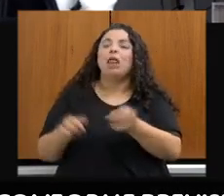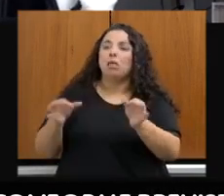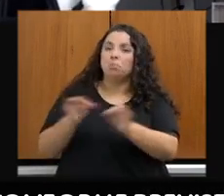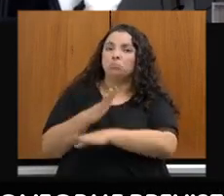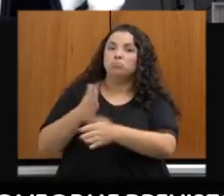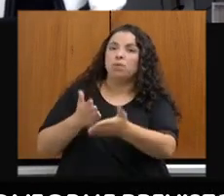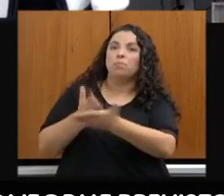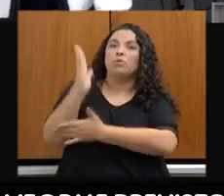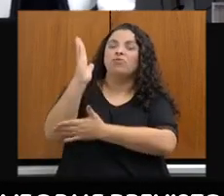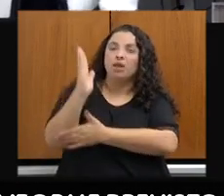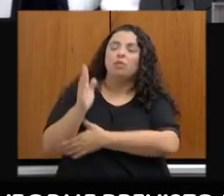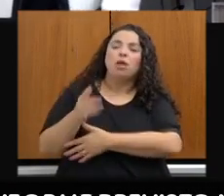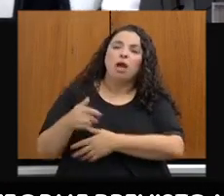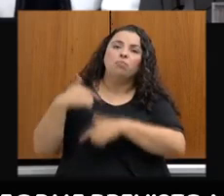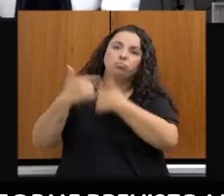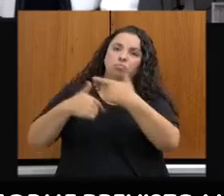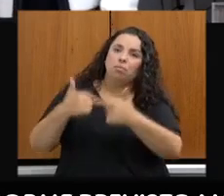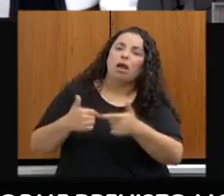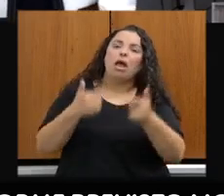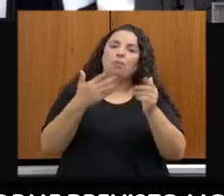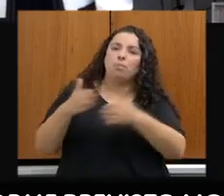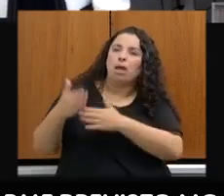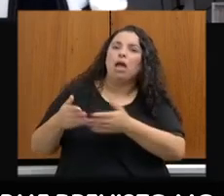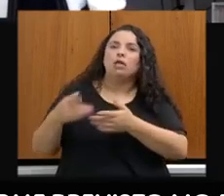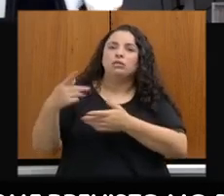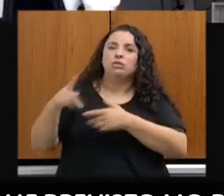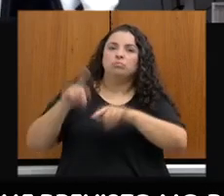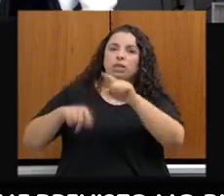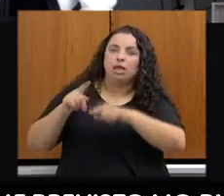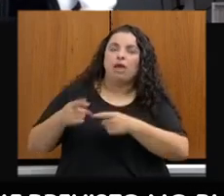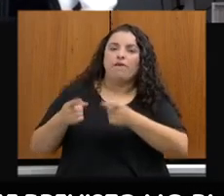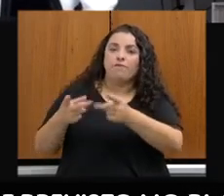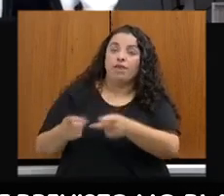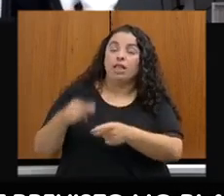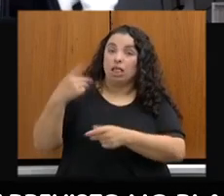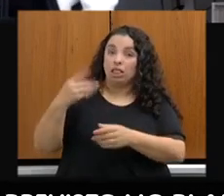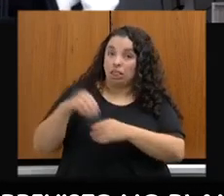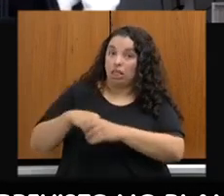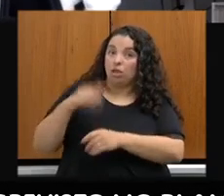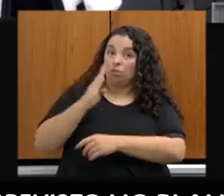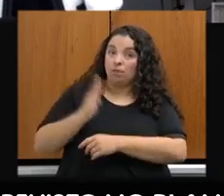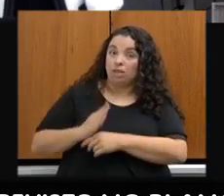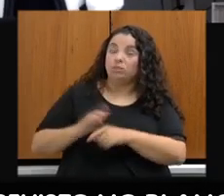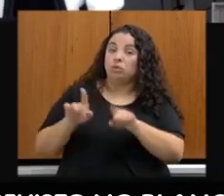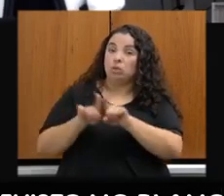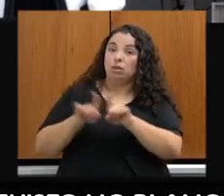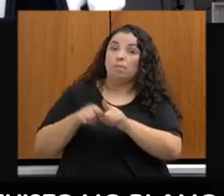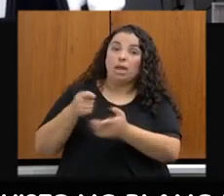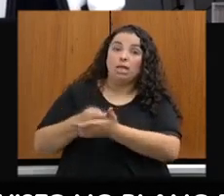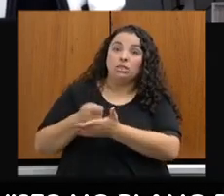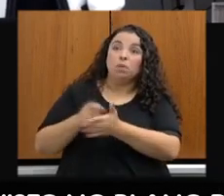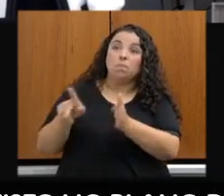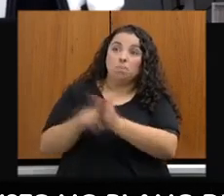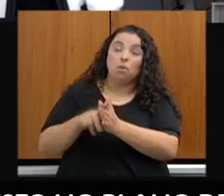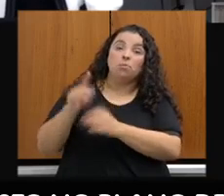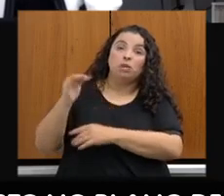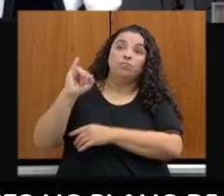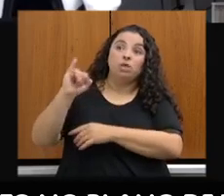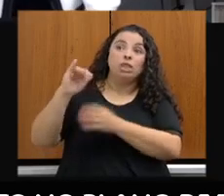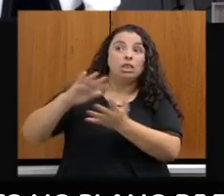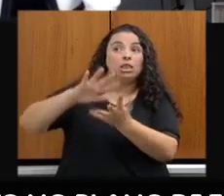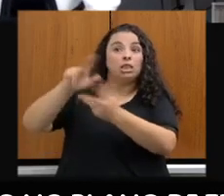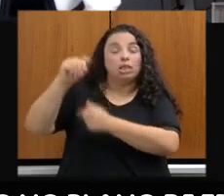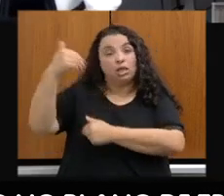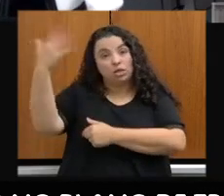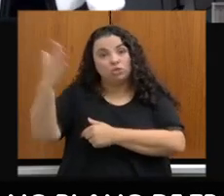de serviço, à venda dos seus produtos, não só no Brasil, mas também com exigências internacionais hoje postas. Por